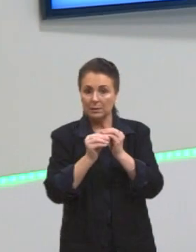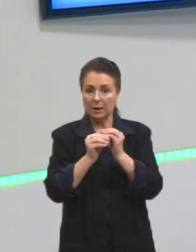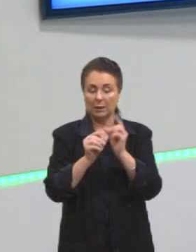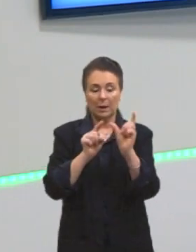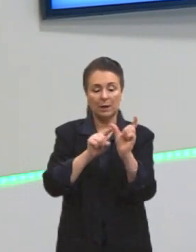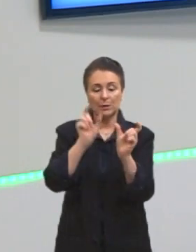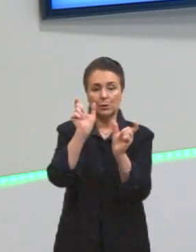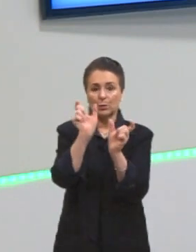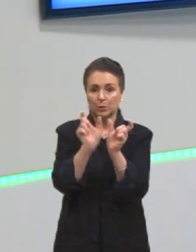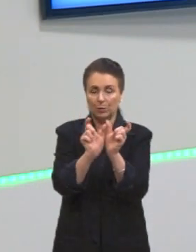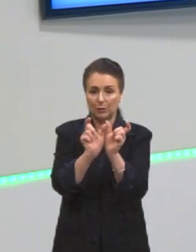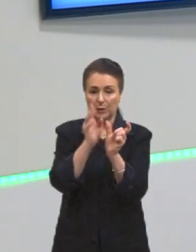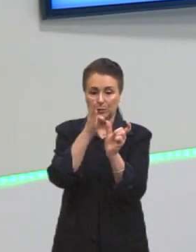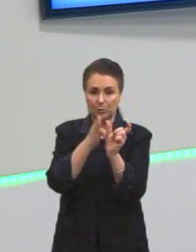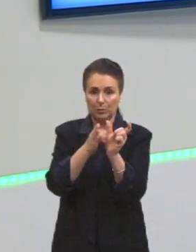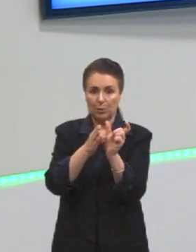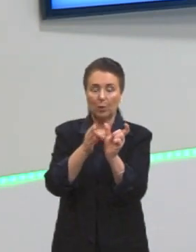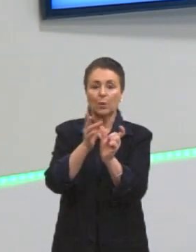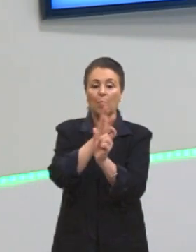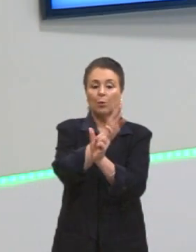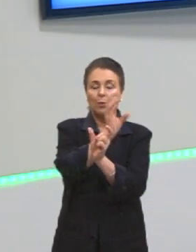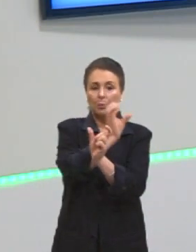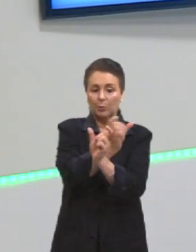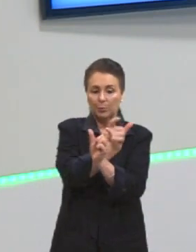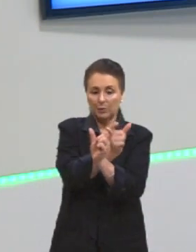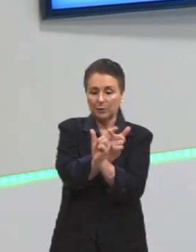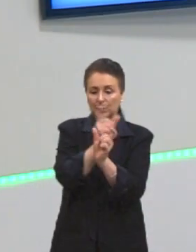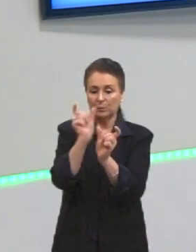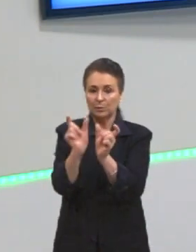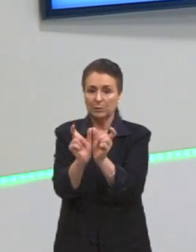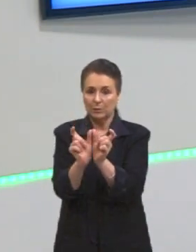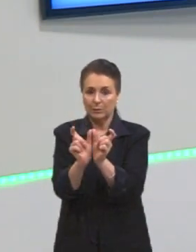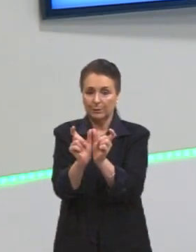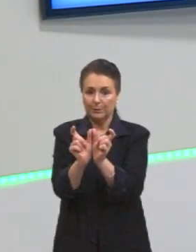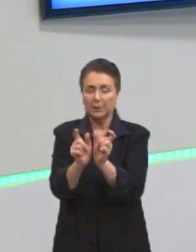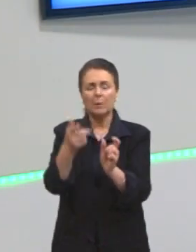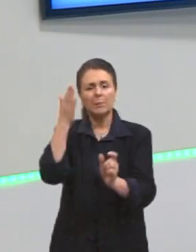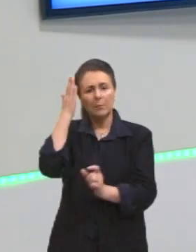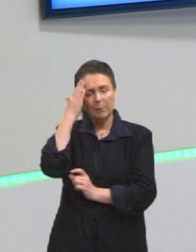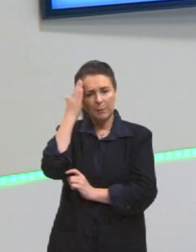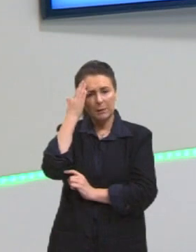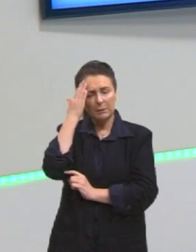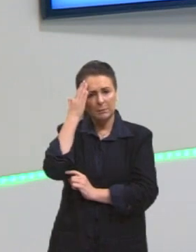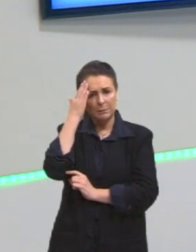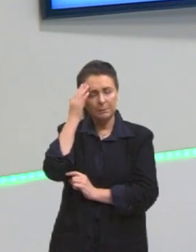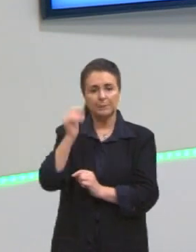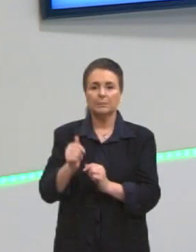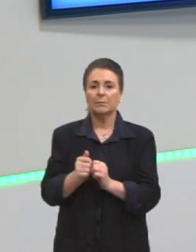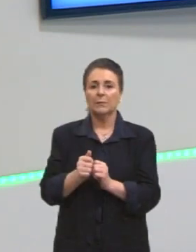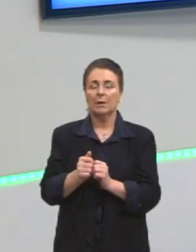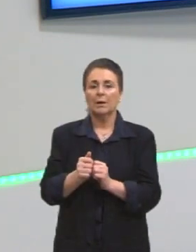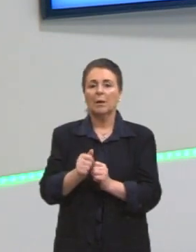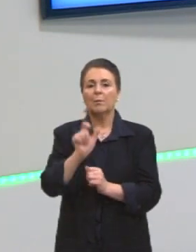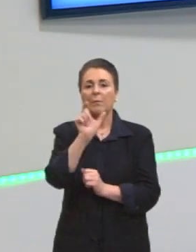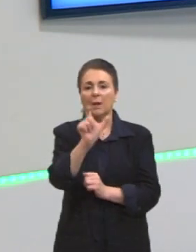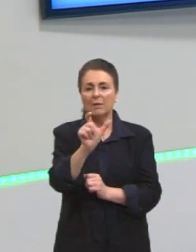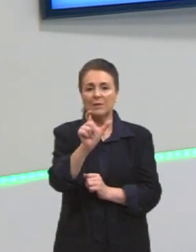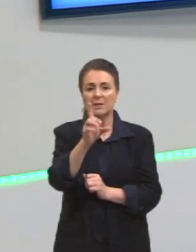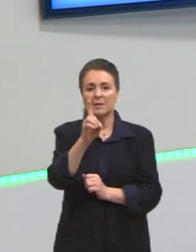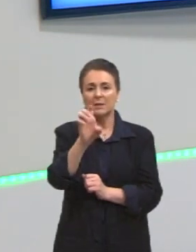Beleza, então, ou prefixo, não só sufixo. Então, para a gente pensar em palavras derivadas.